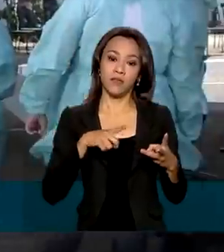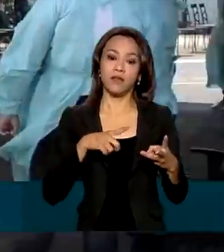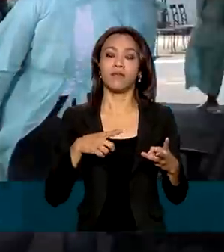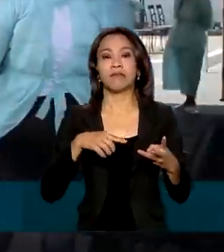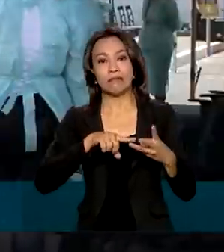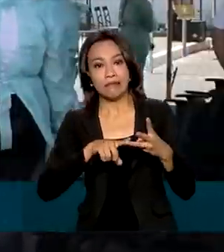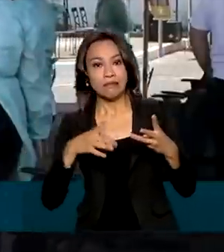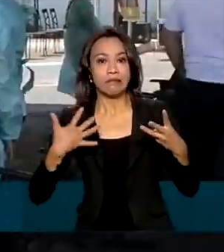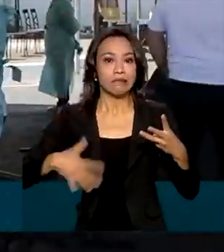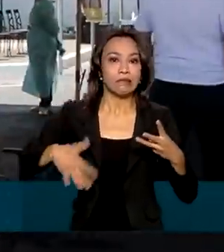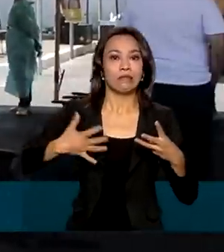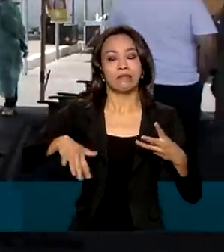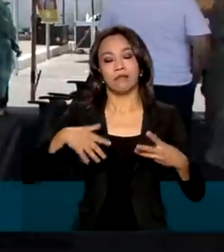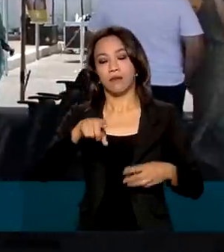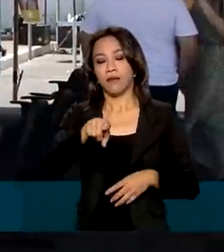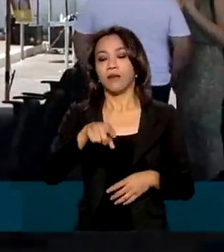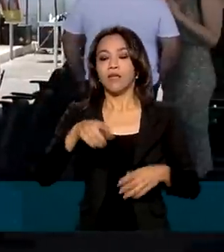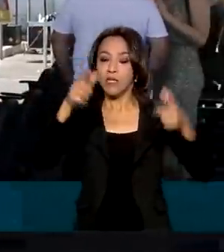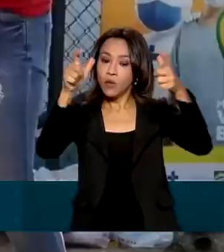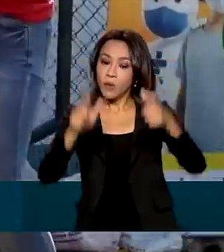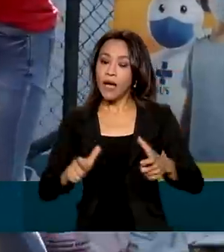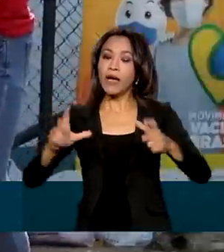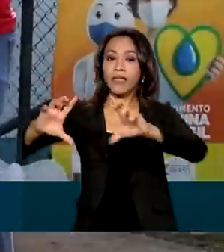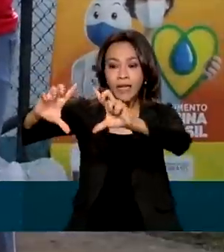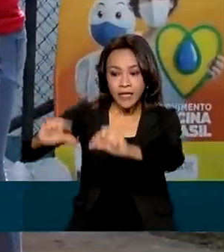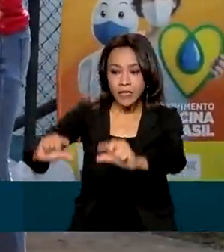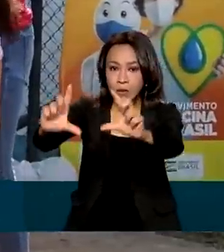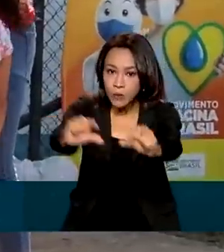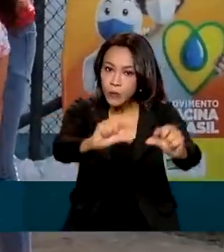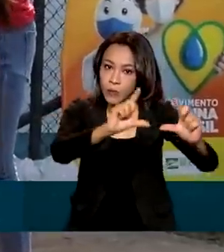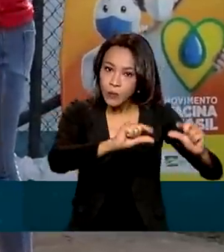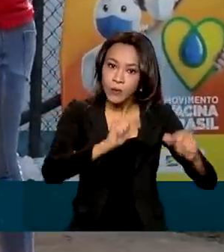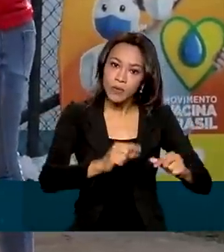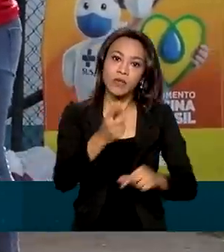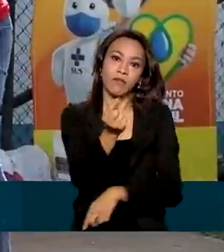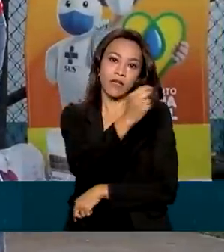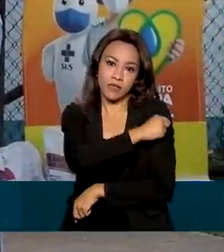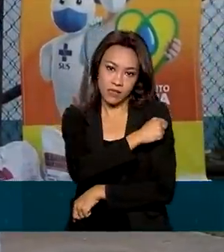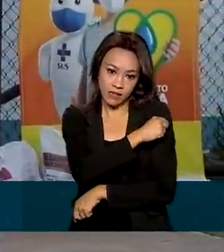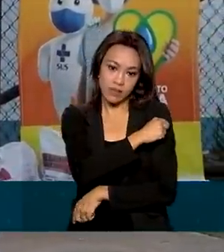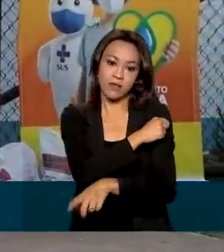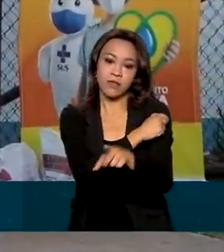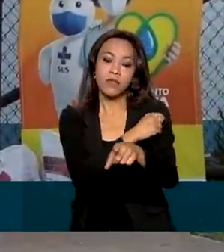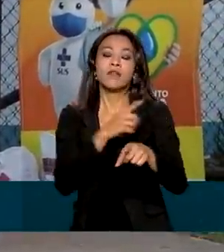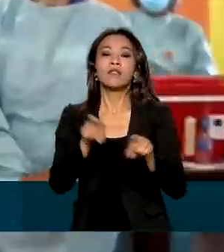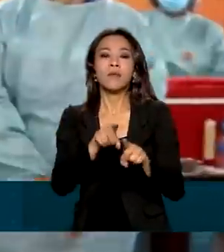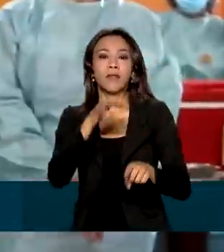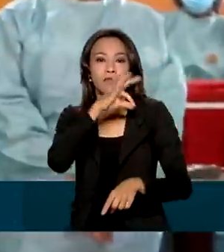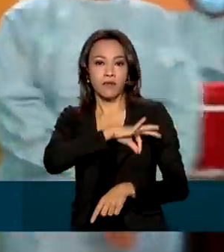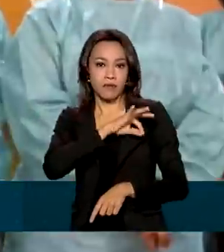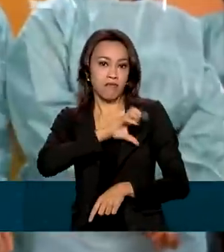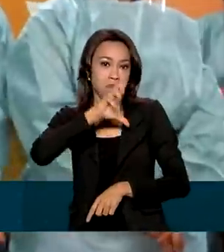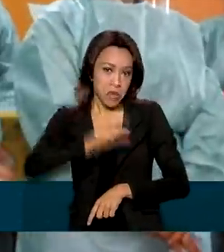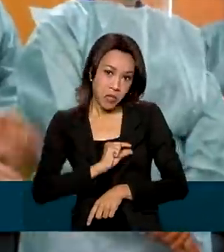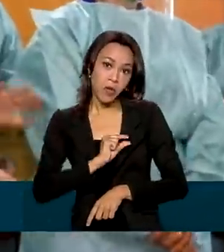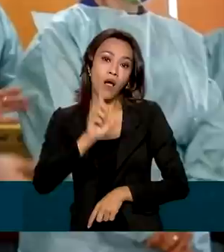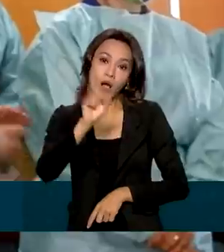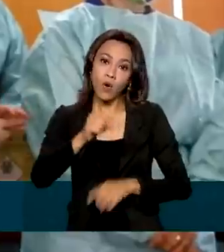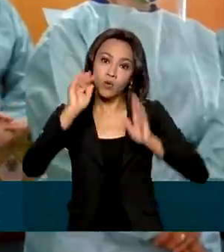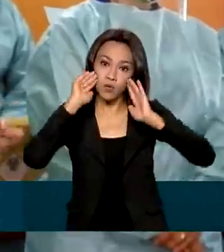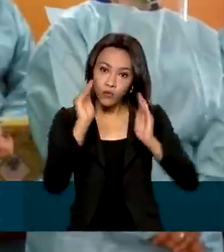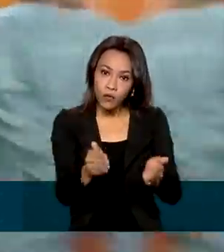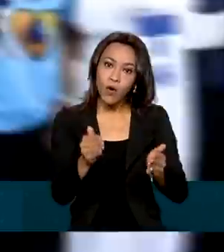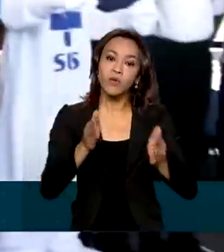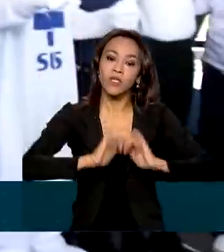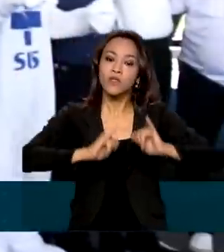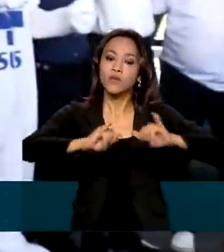Locais de baixa cobertura vacinal, geralmente junto a populações de baixa renda, são outro foco da campanha.